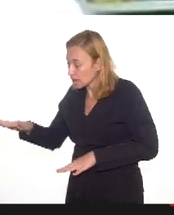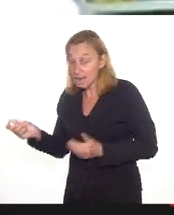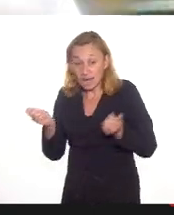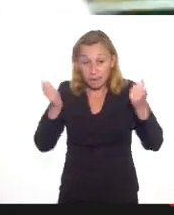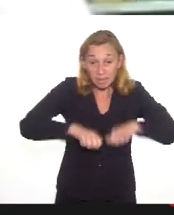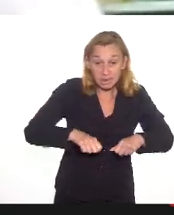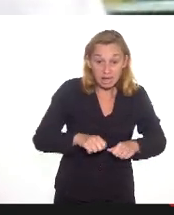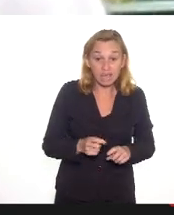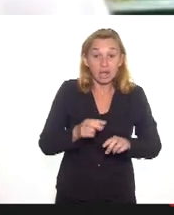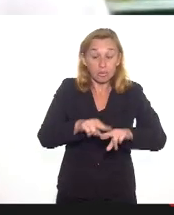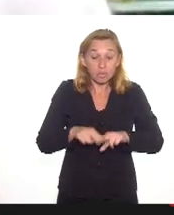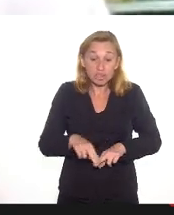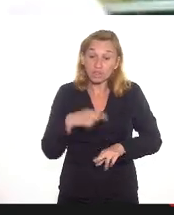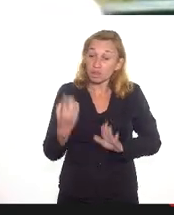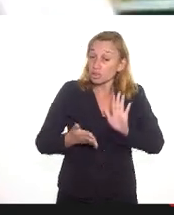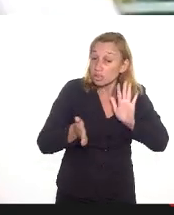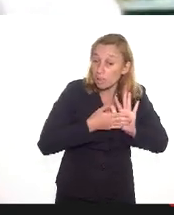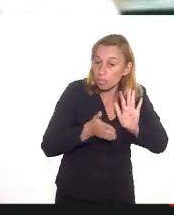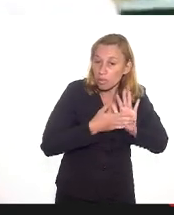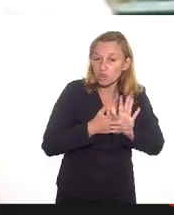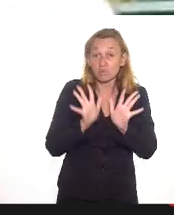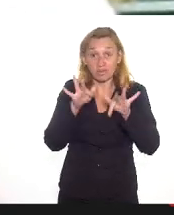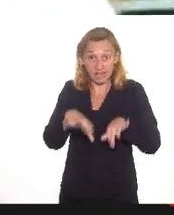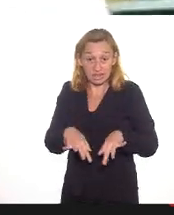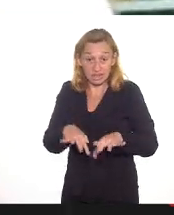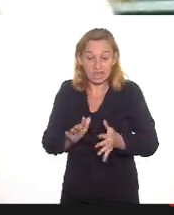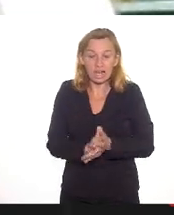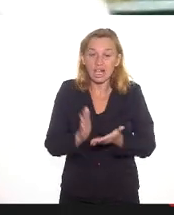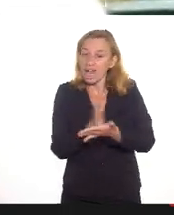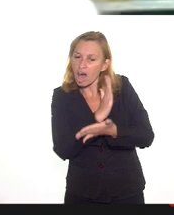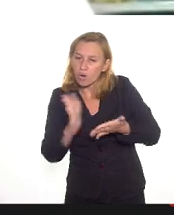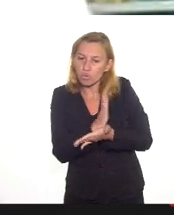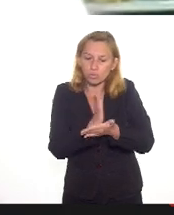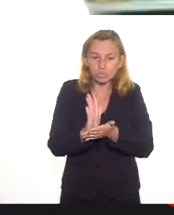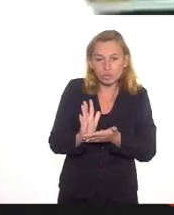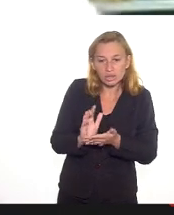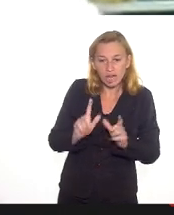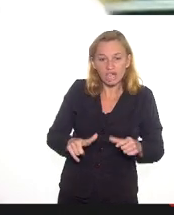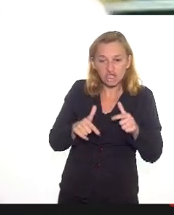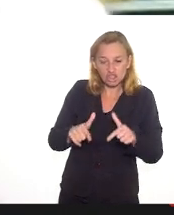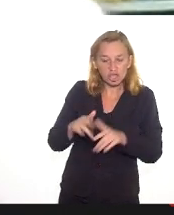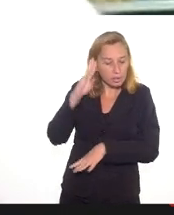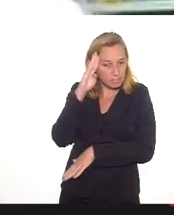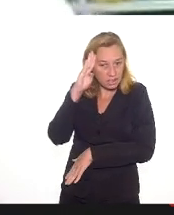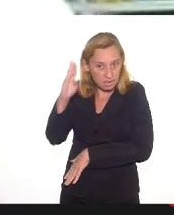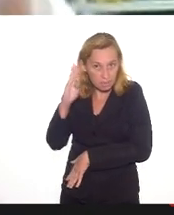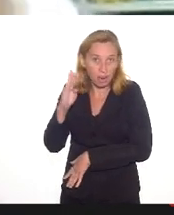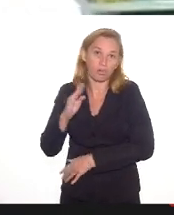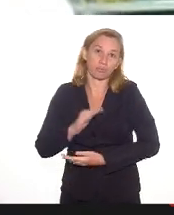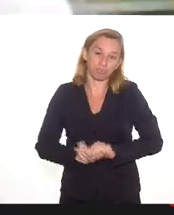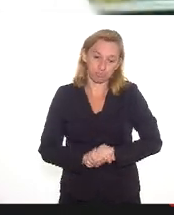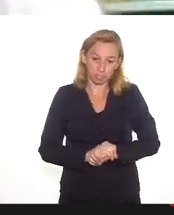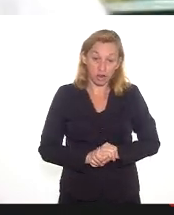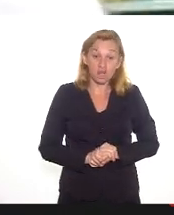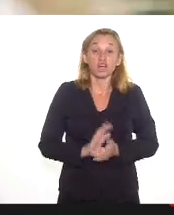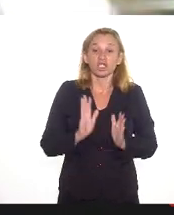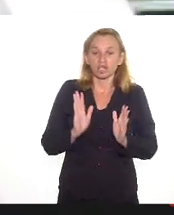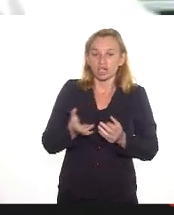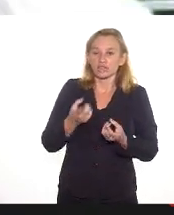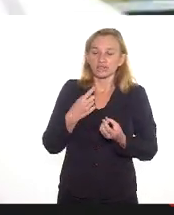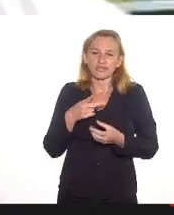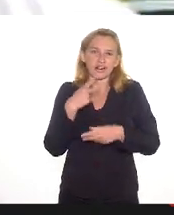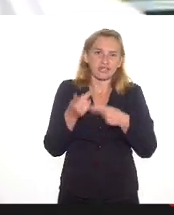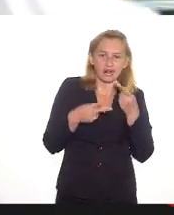potencialidade. por isso que a gente está propondo para terminar algumas ações que a gente considera que são fundamentais, porque não adianta a gente também